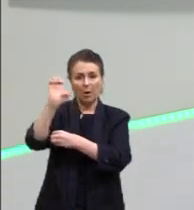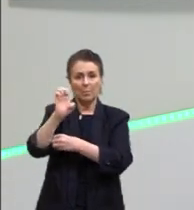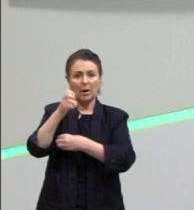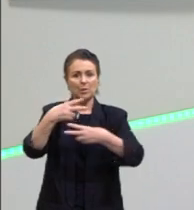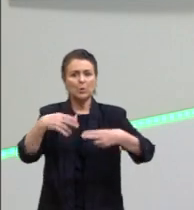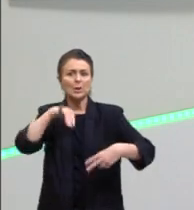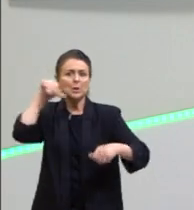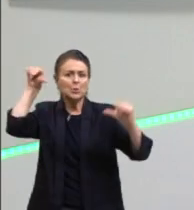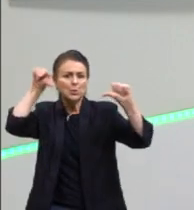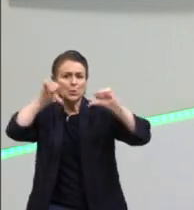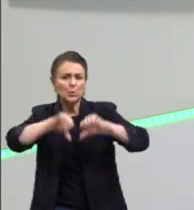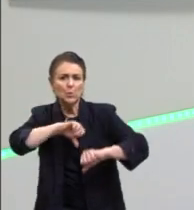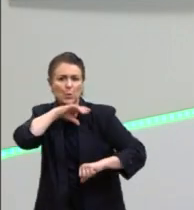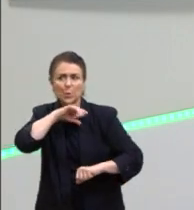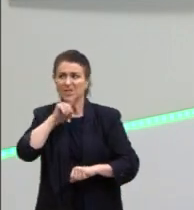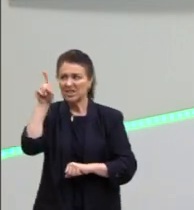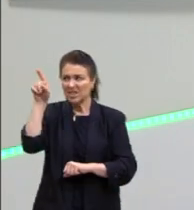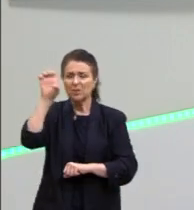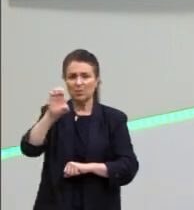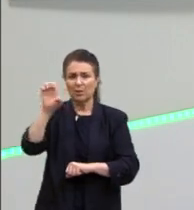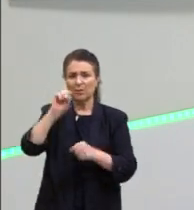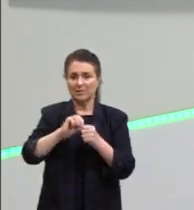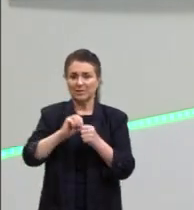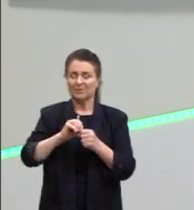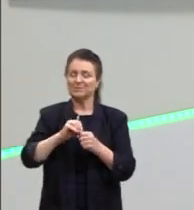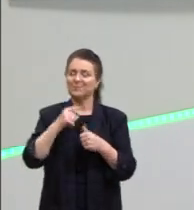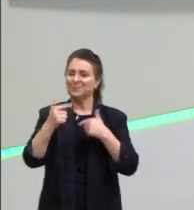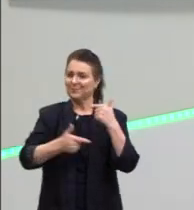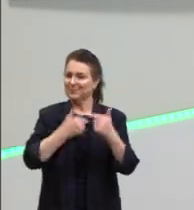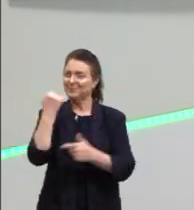causados pela colonização. Um trabalho muito potente.